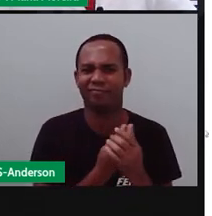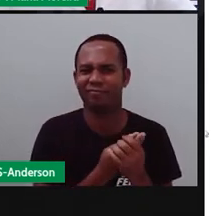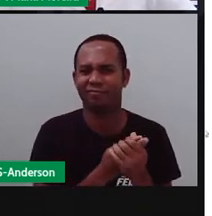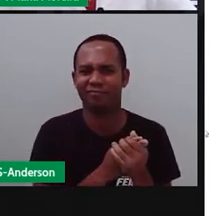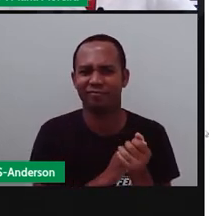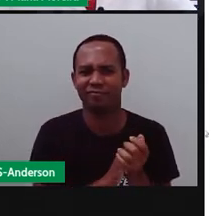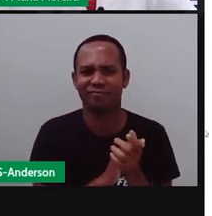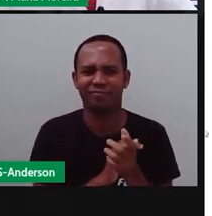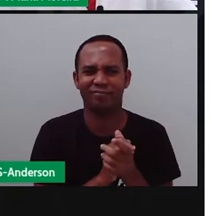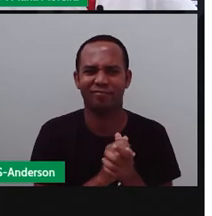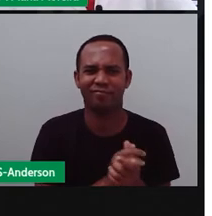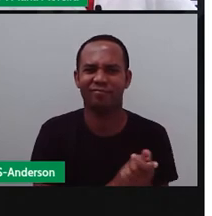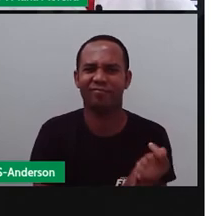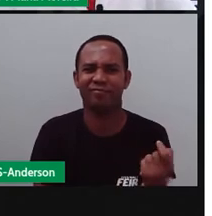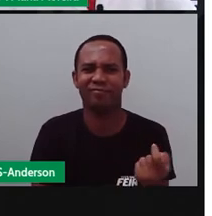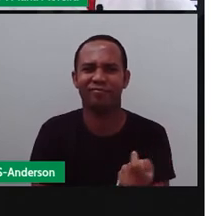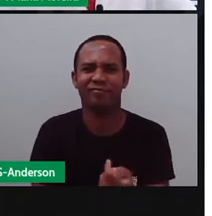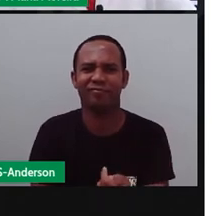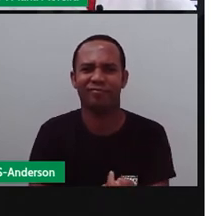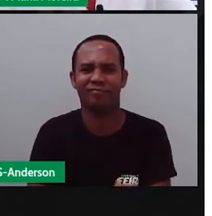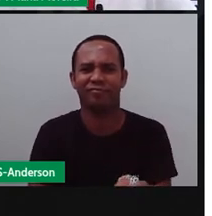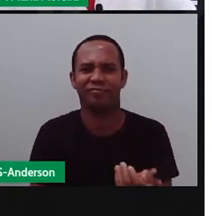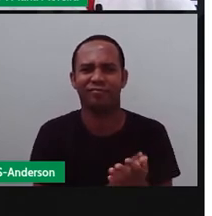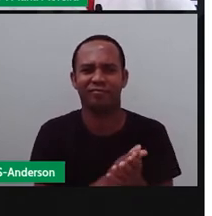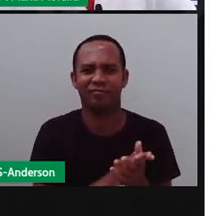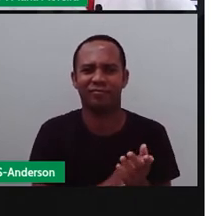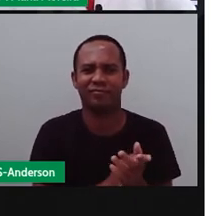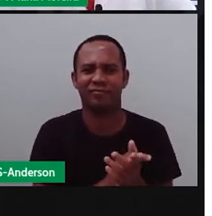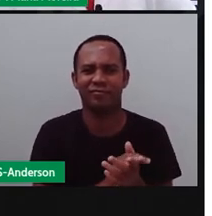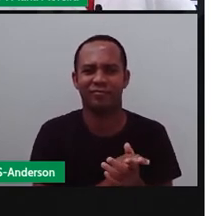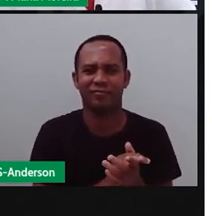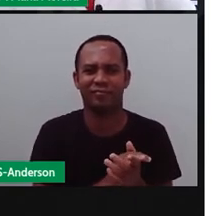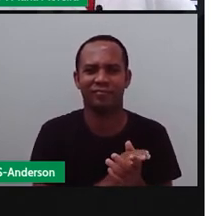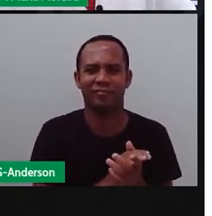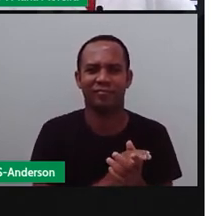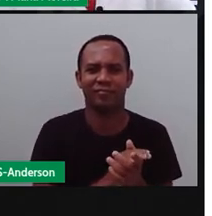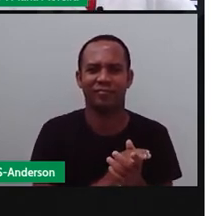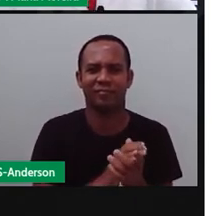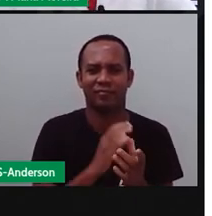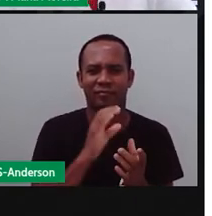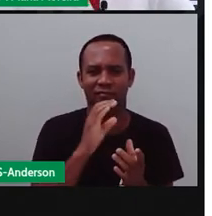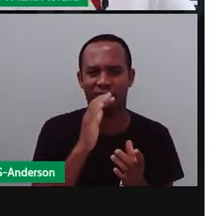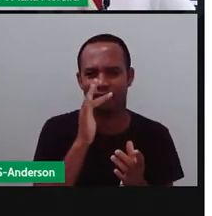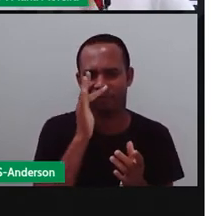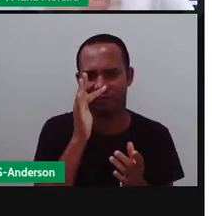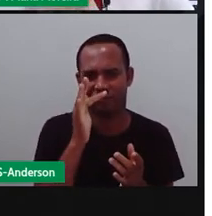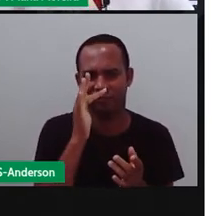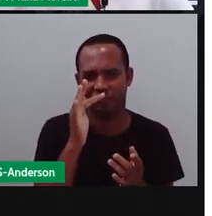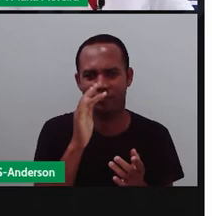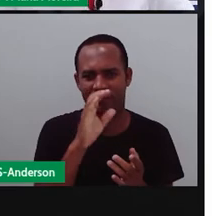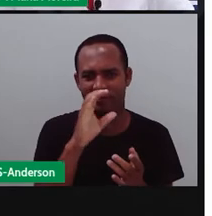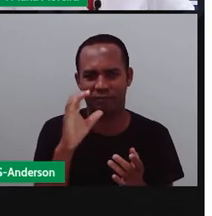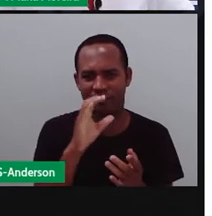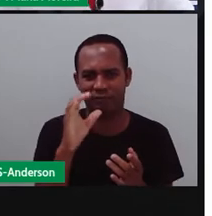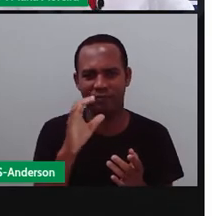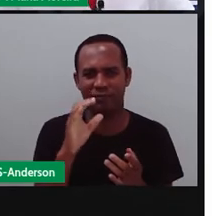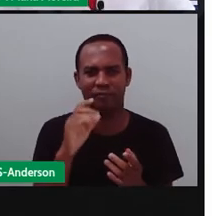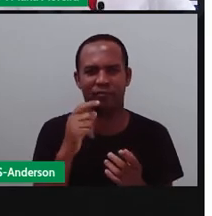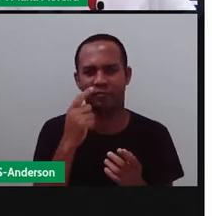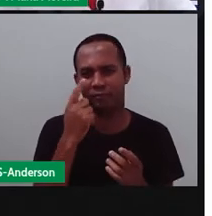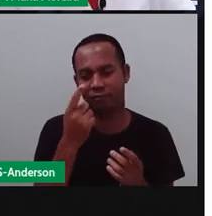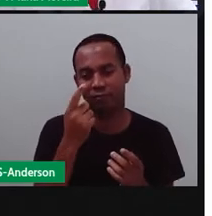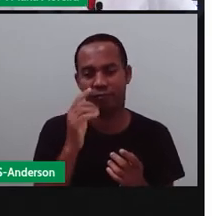Eu acho que não. O cravo é um ser vivo, mas é um ser vivo como nós, que temos ações,